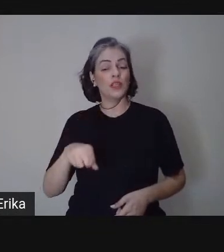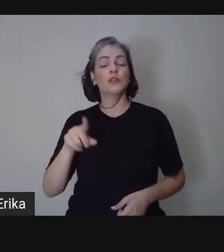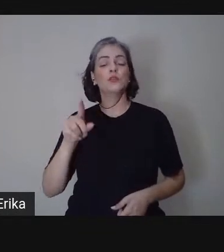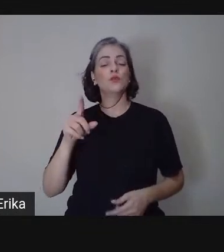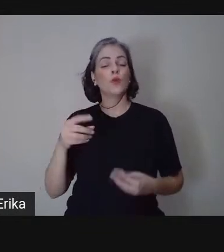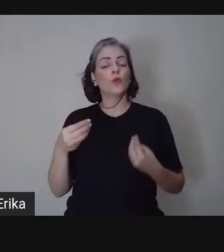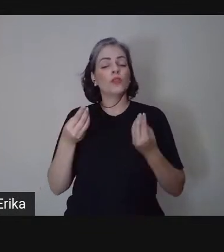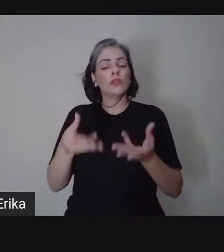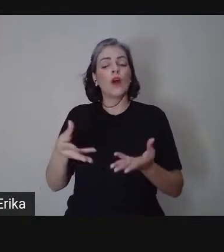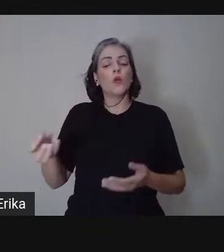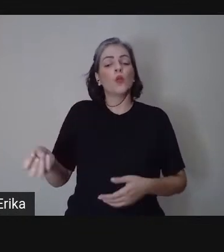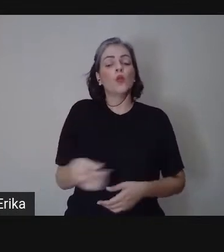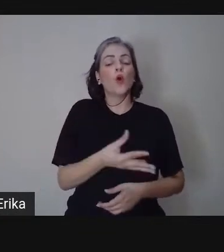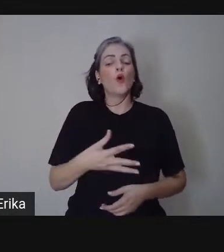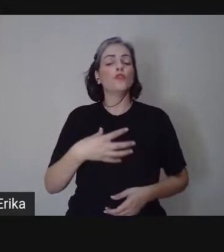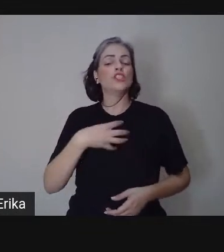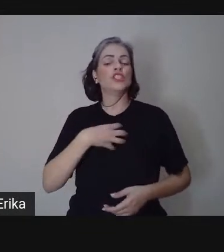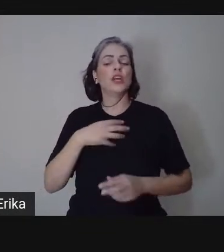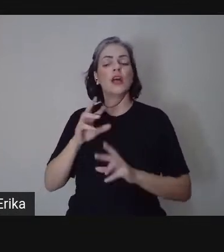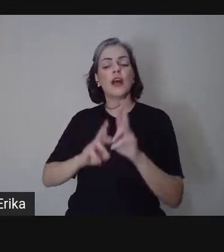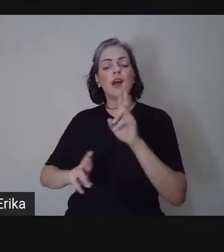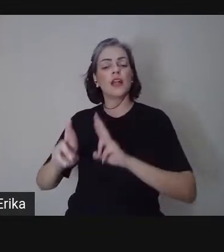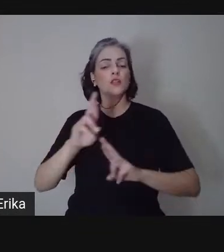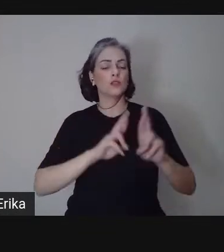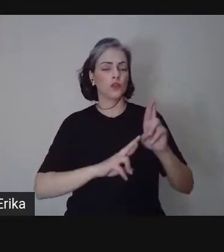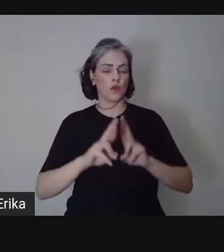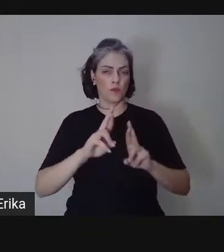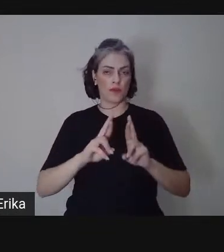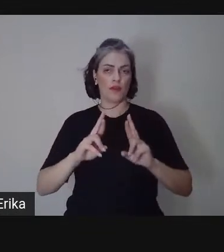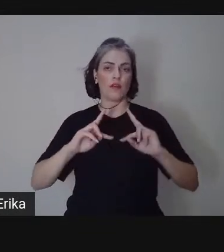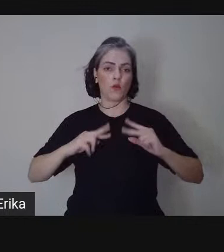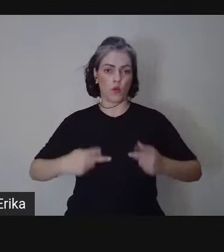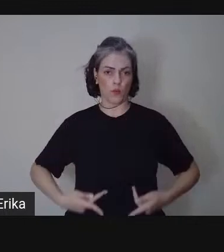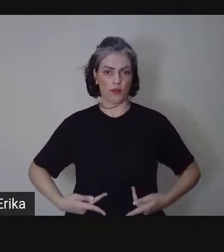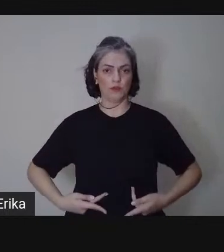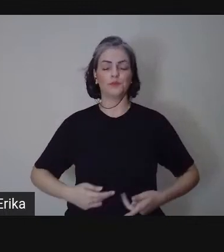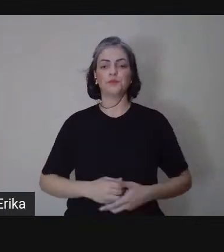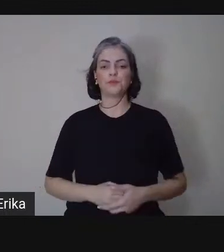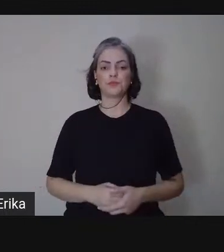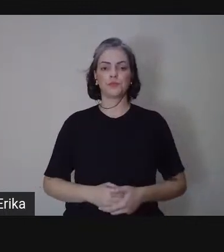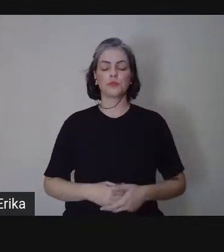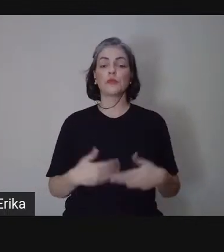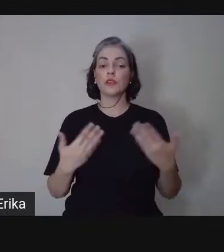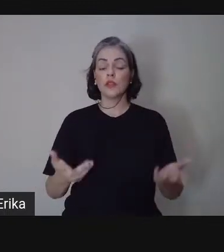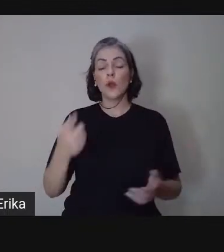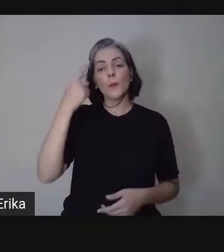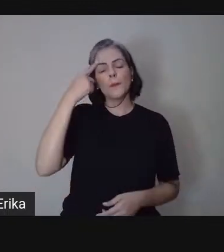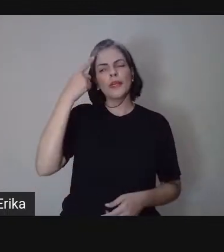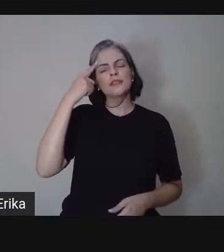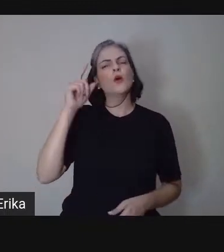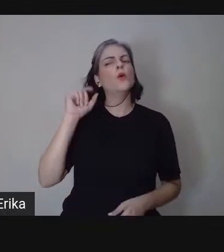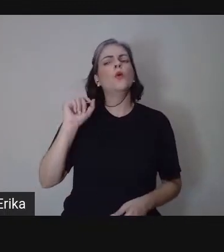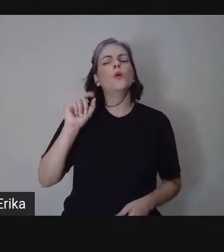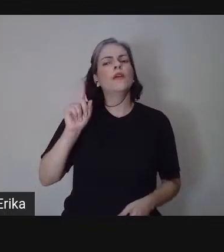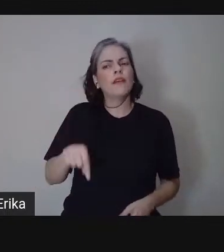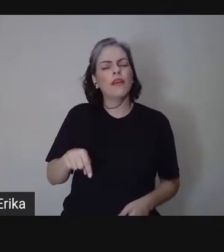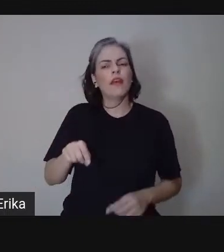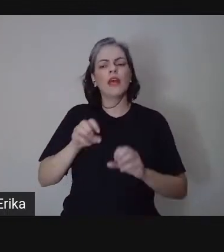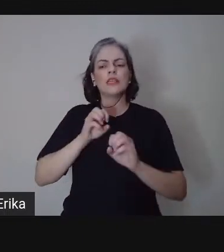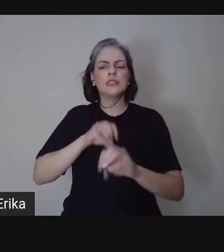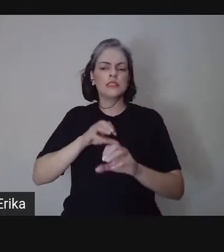ritmo aos relacionamentos humanos. Logo, pensar no que é isto, EAD,